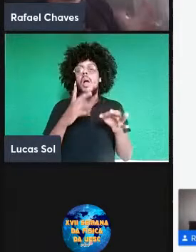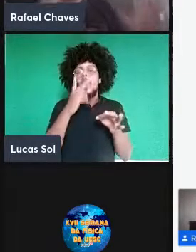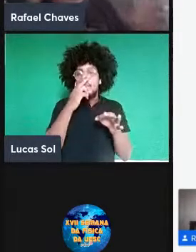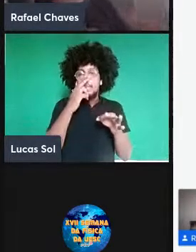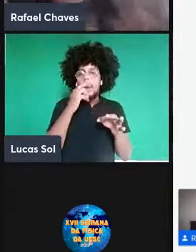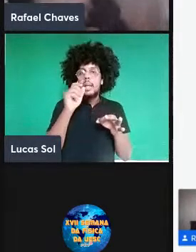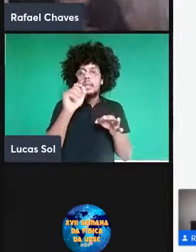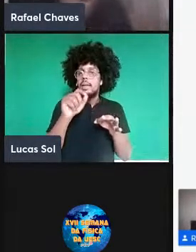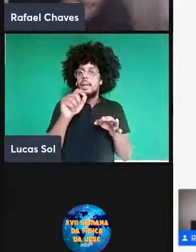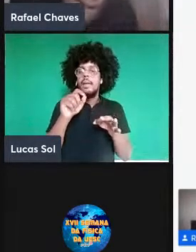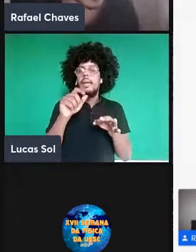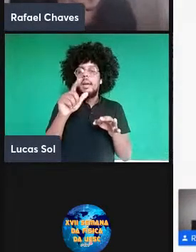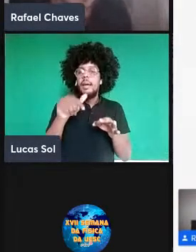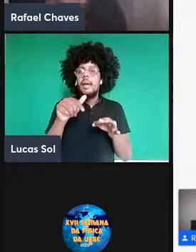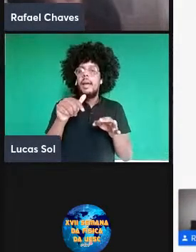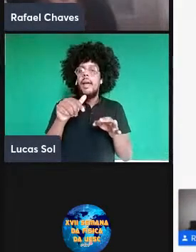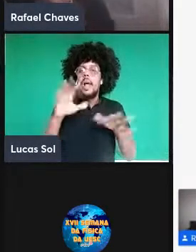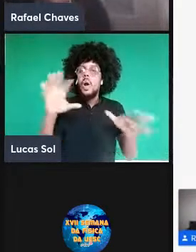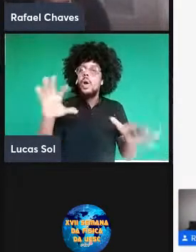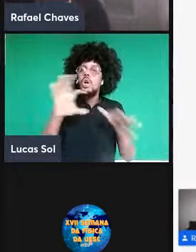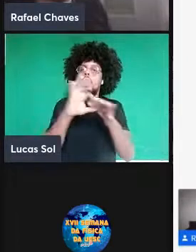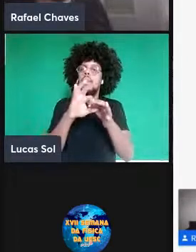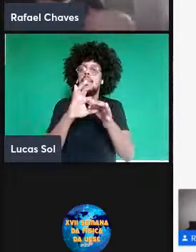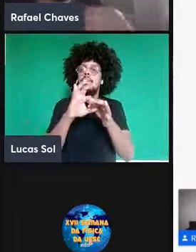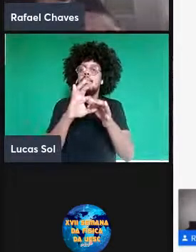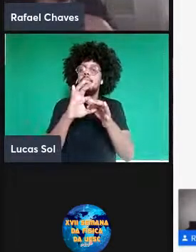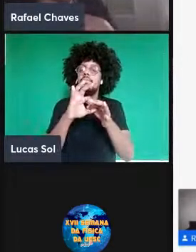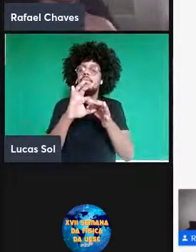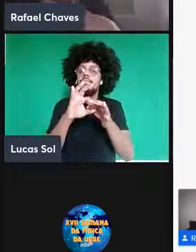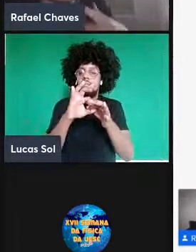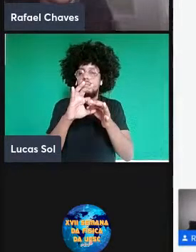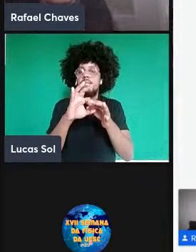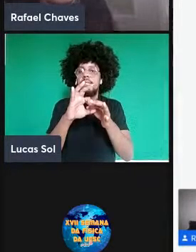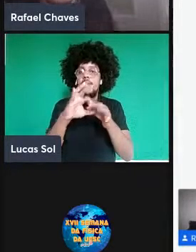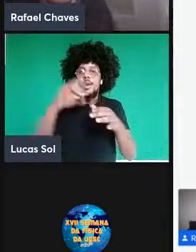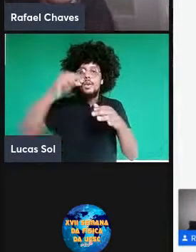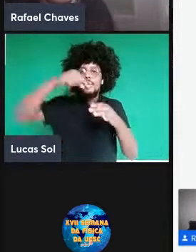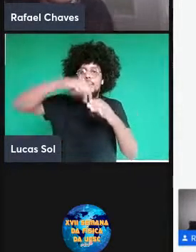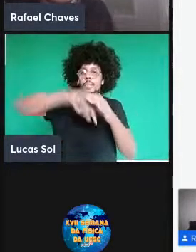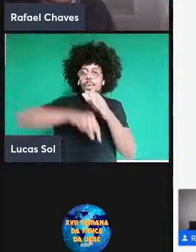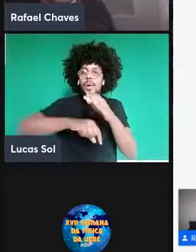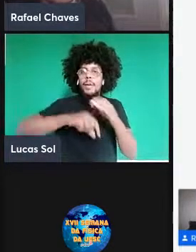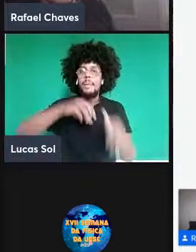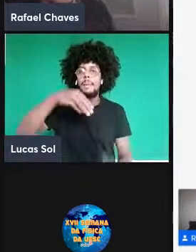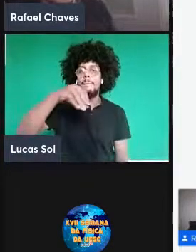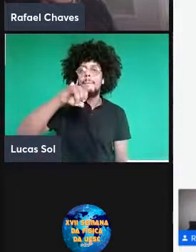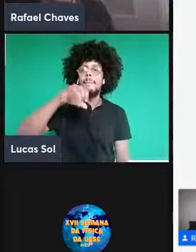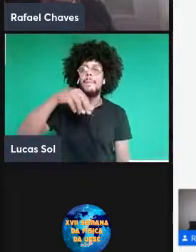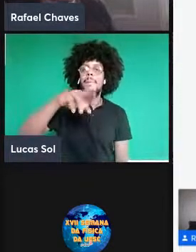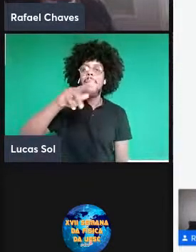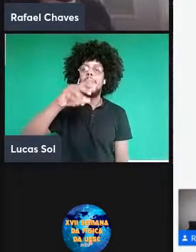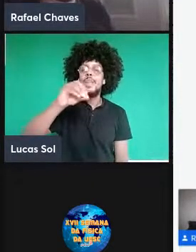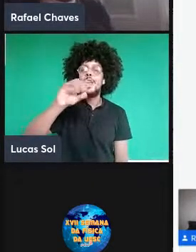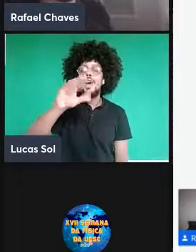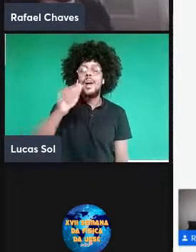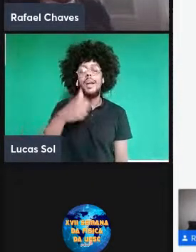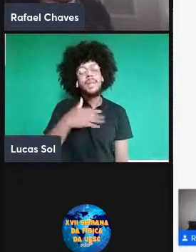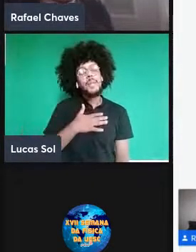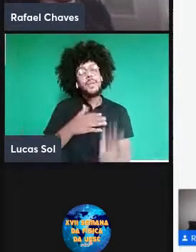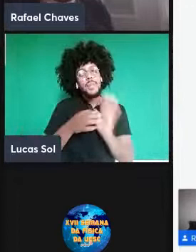laboratório, conectados por esse buraco de minhoca. A minha opinião, isso para mim é muito maluco. Então, assim, eu